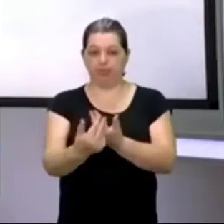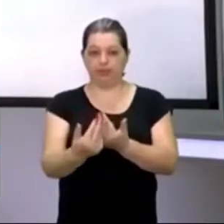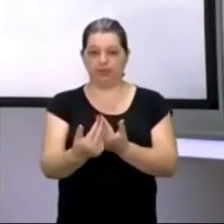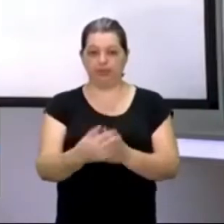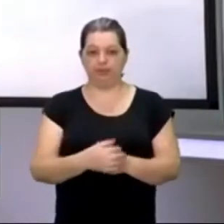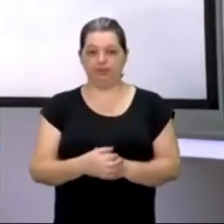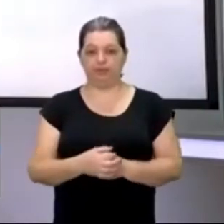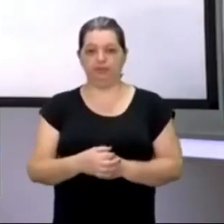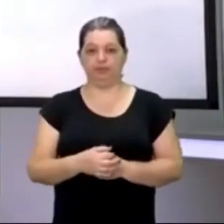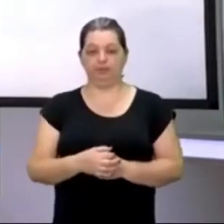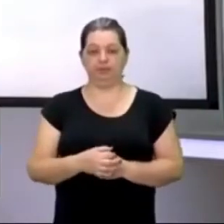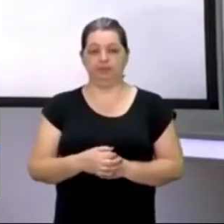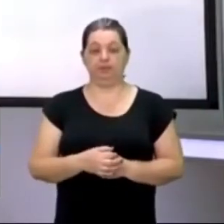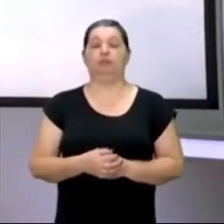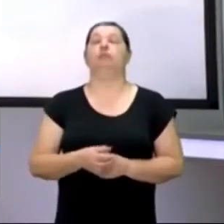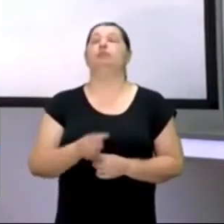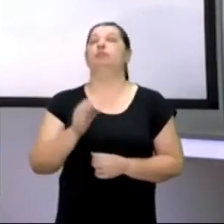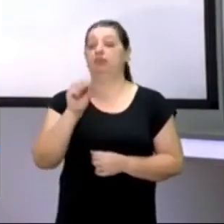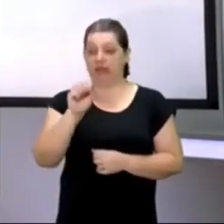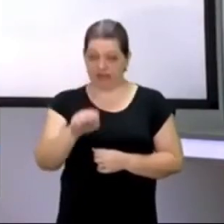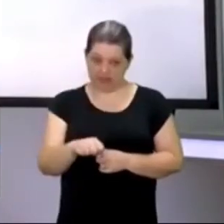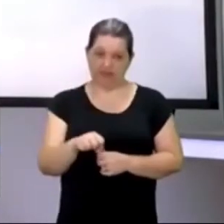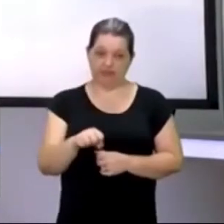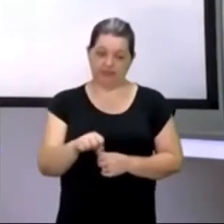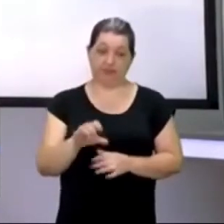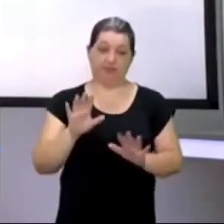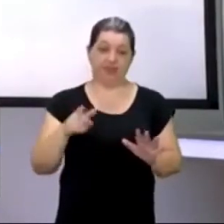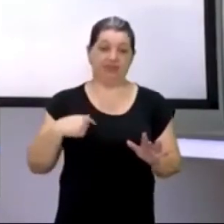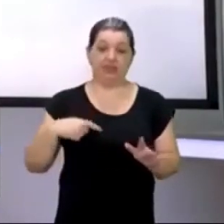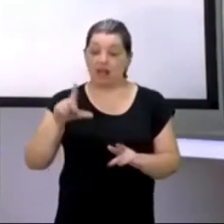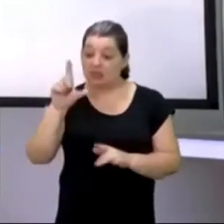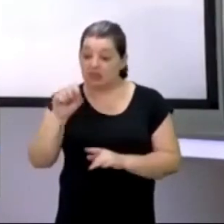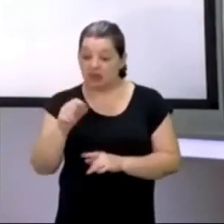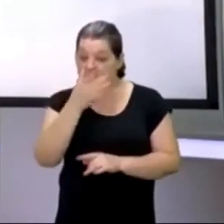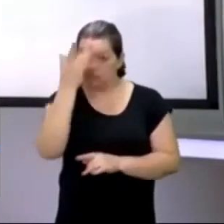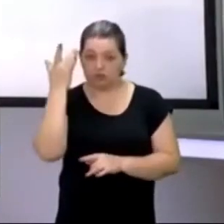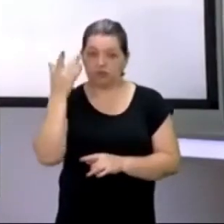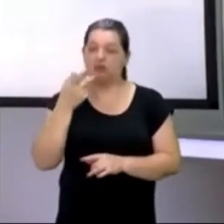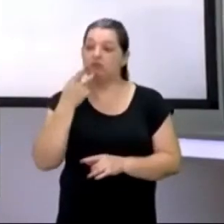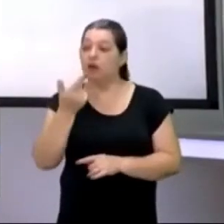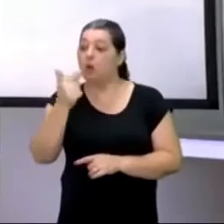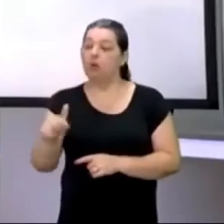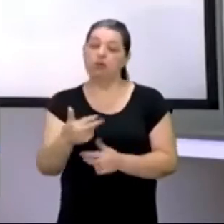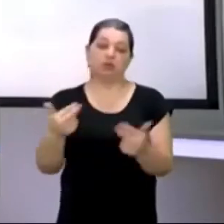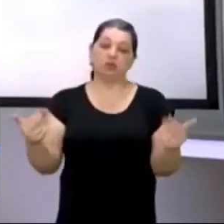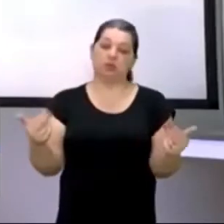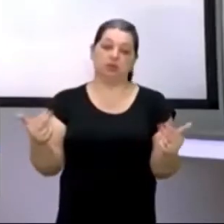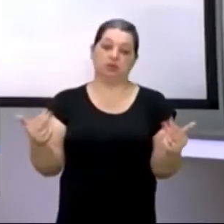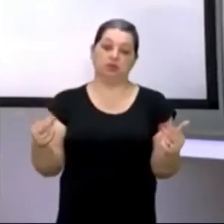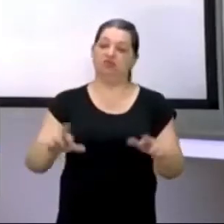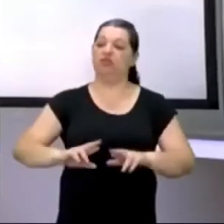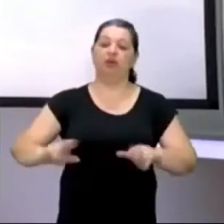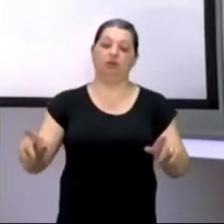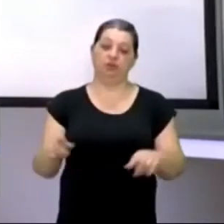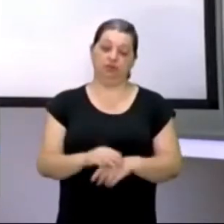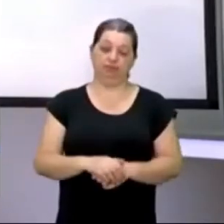em algum momento, sim, mas, e vier outras dez pessoas, e falarem outras coisas, totalmente diferentes?